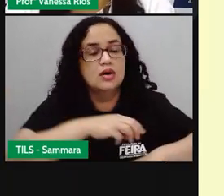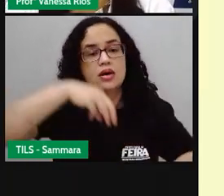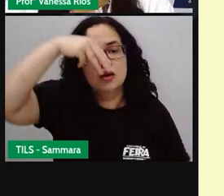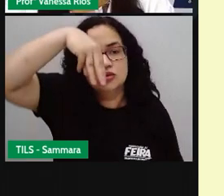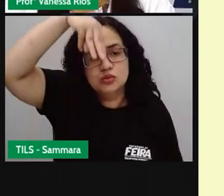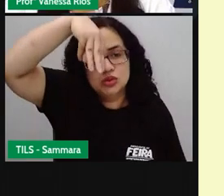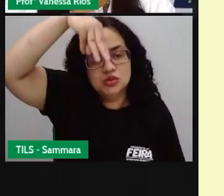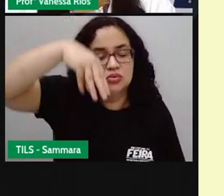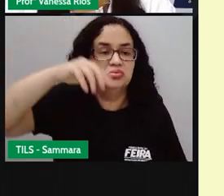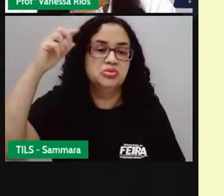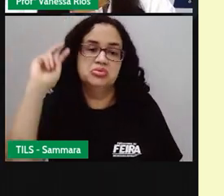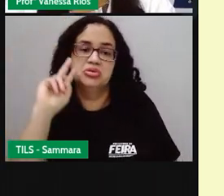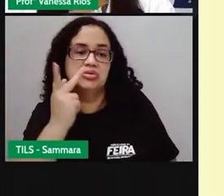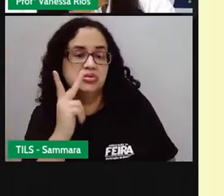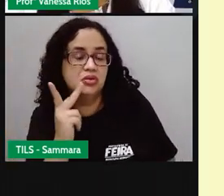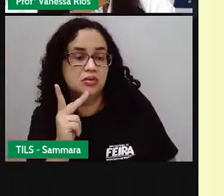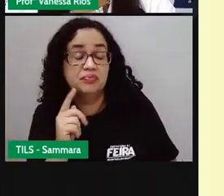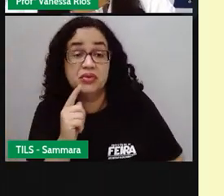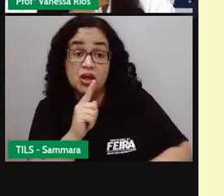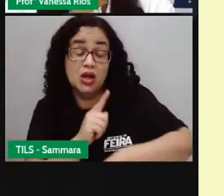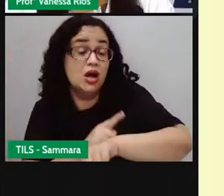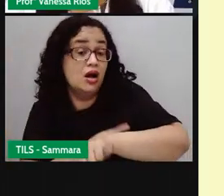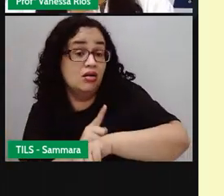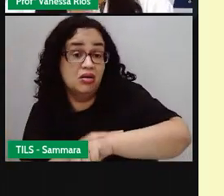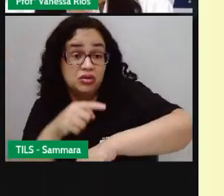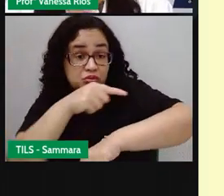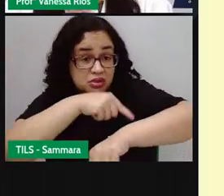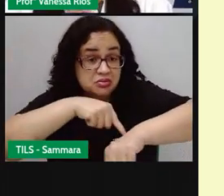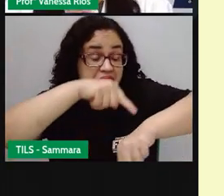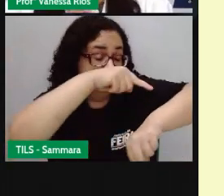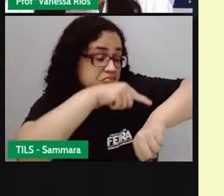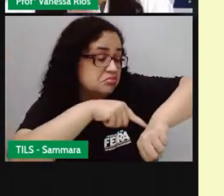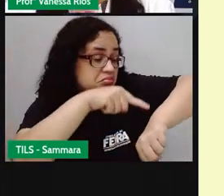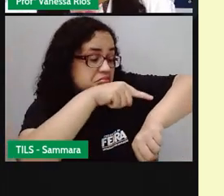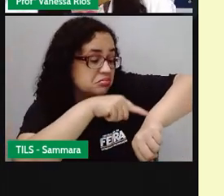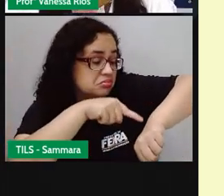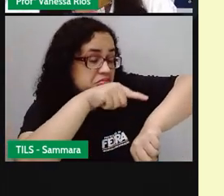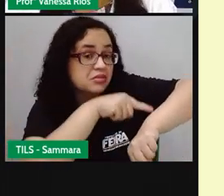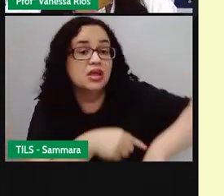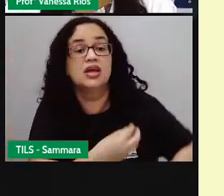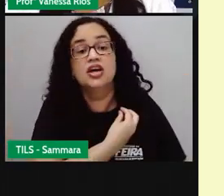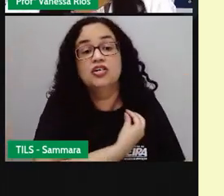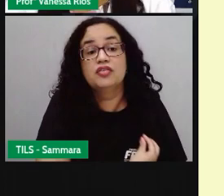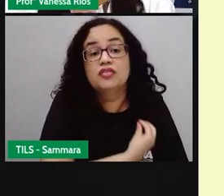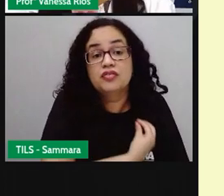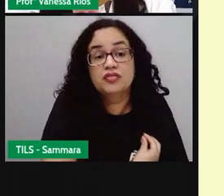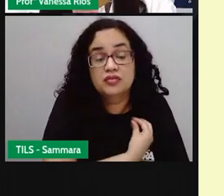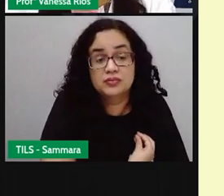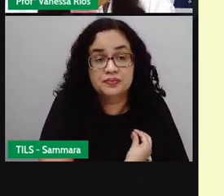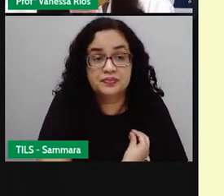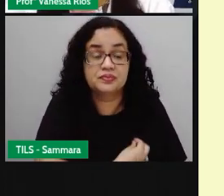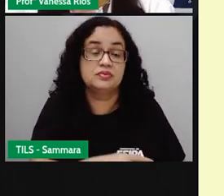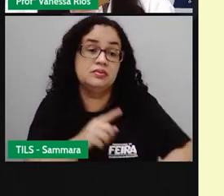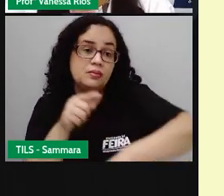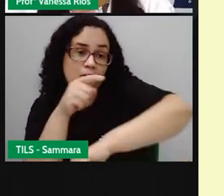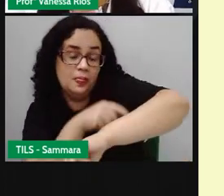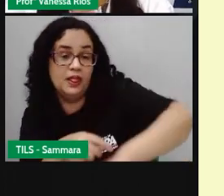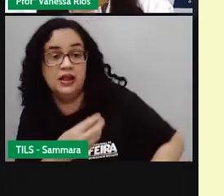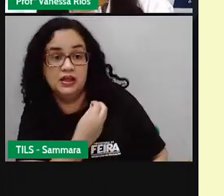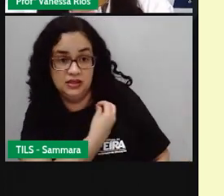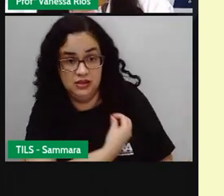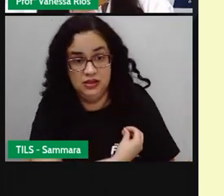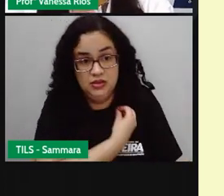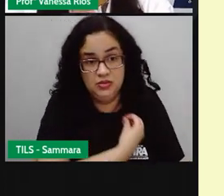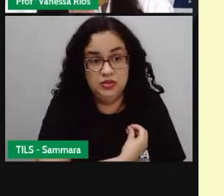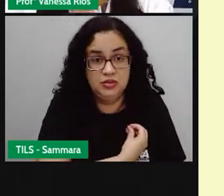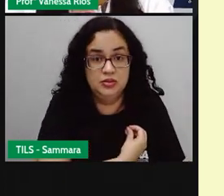horas. O tempo passa e a gente vai vivendo as coisas que o tempo vai proporcionando, que a vida vai